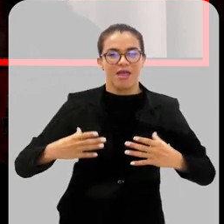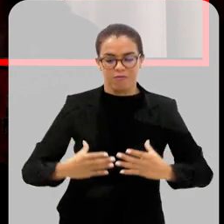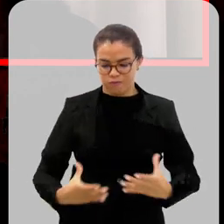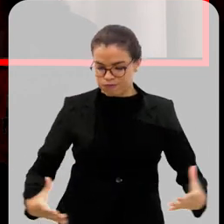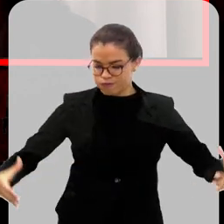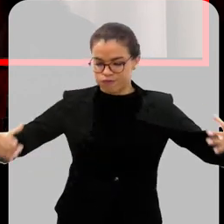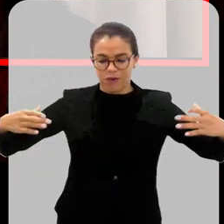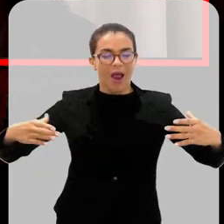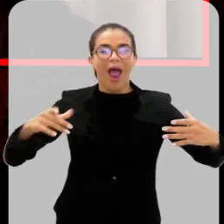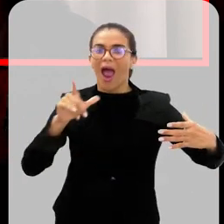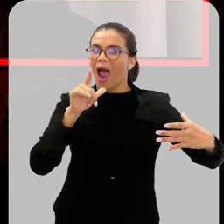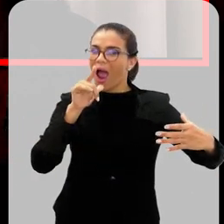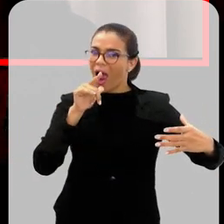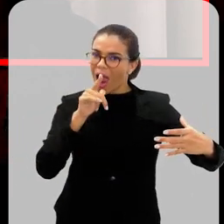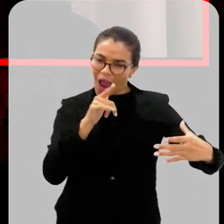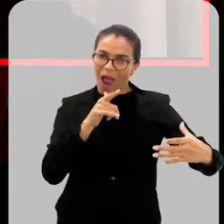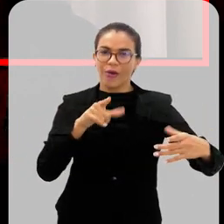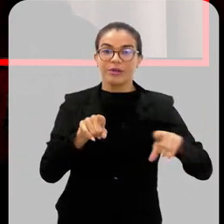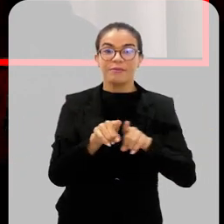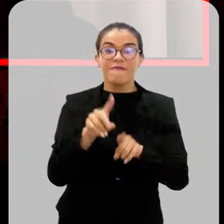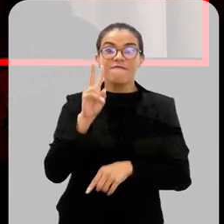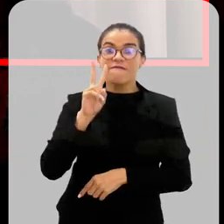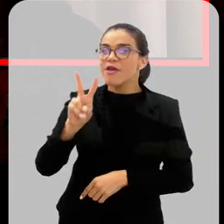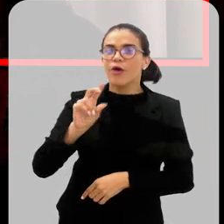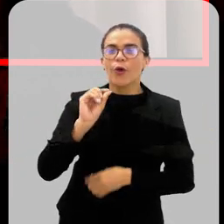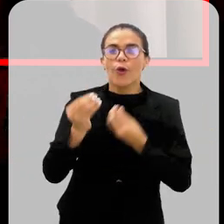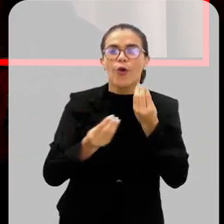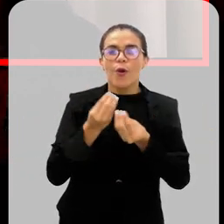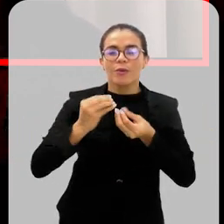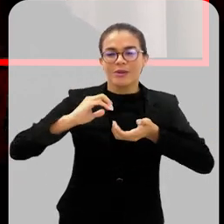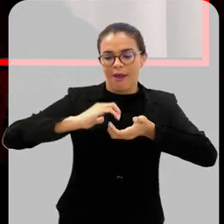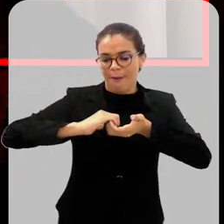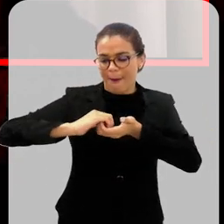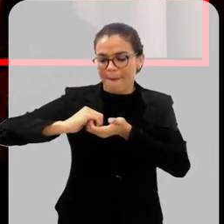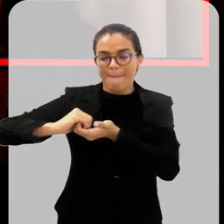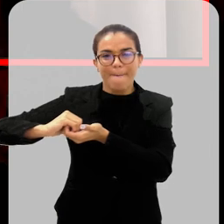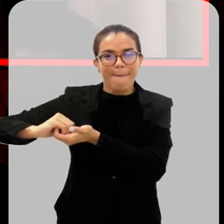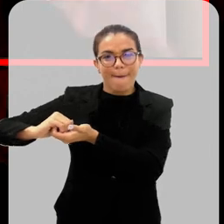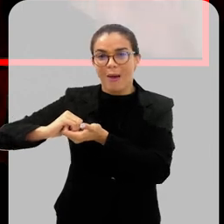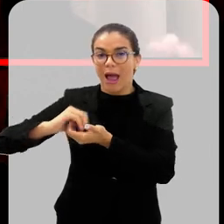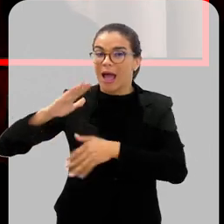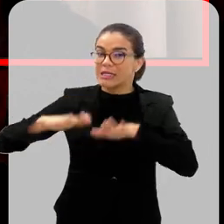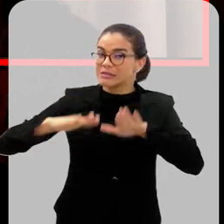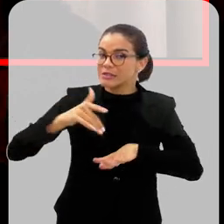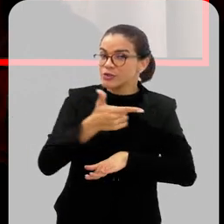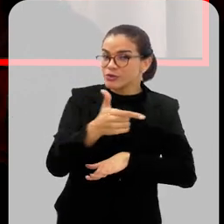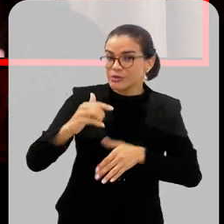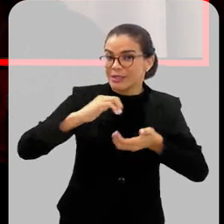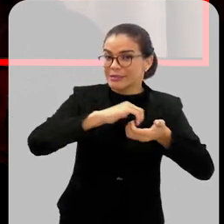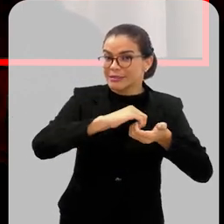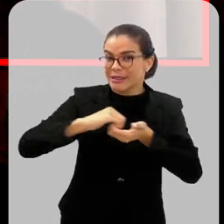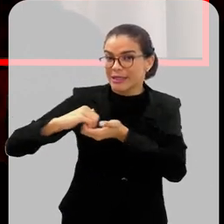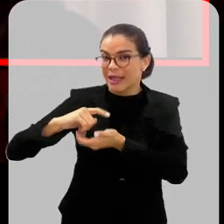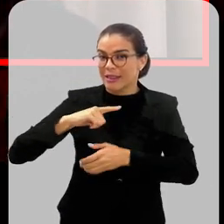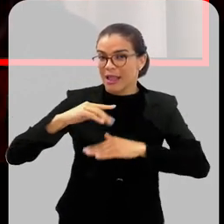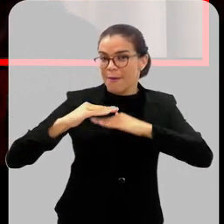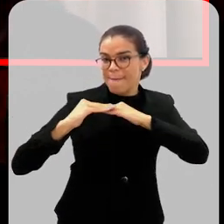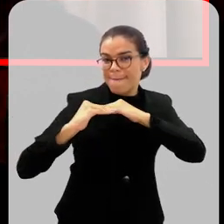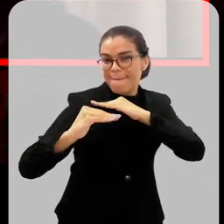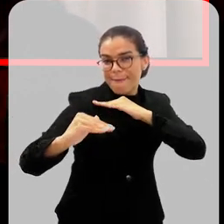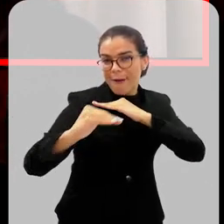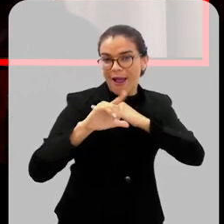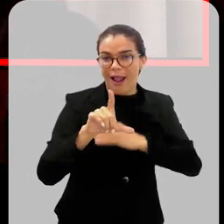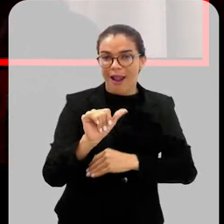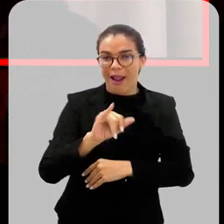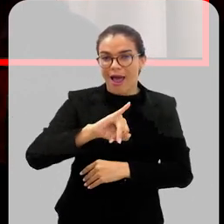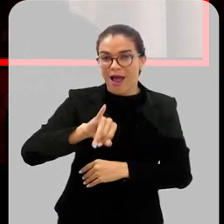calhas, ver se tem calha entupida, observar como está a laje da casa, porque muitas pessoas, às vezes, não tem um telhado, tem laje, ver se tem água acumulada